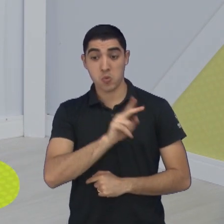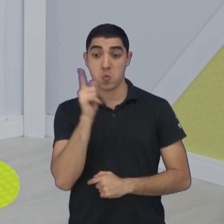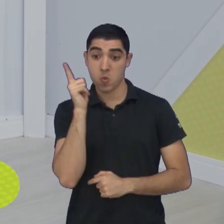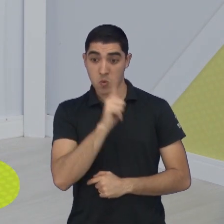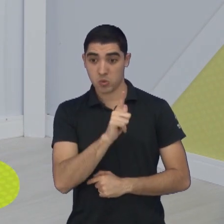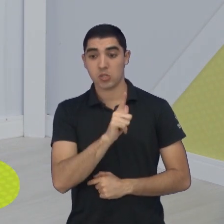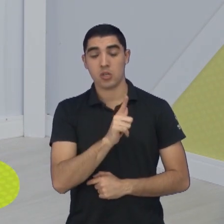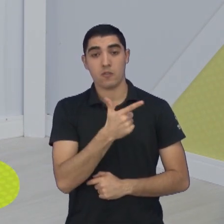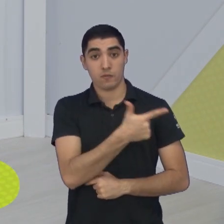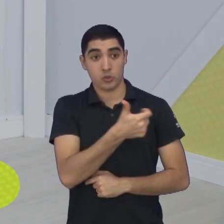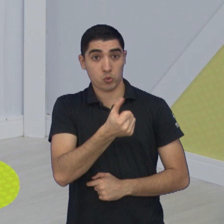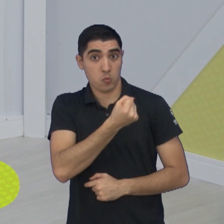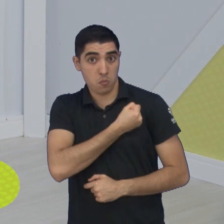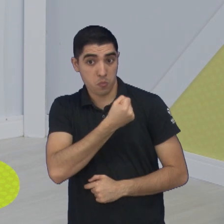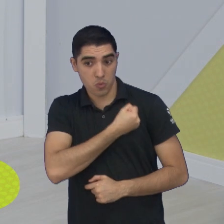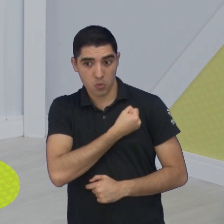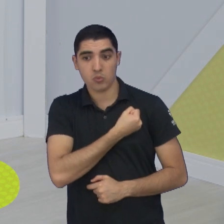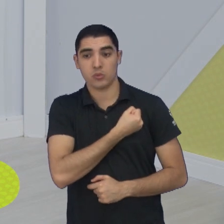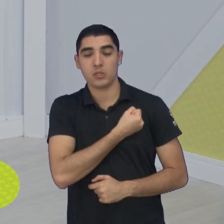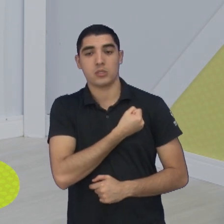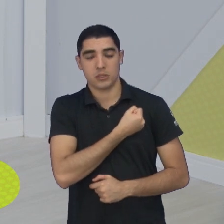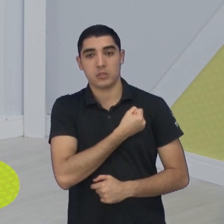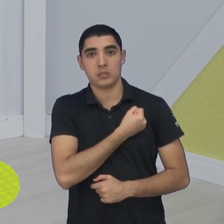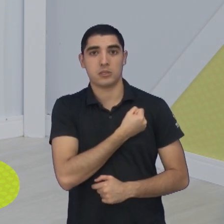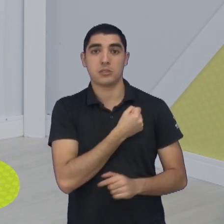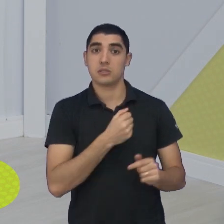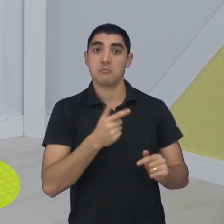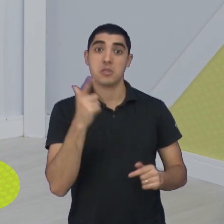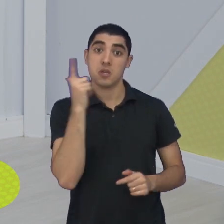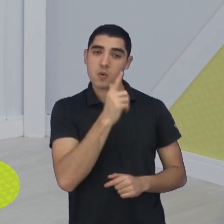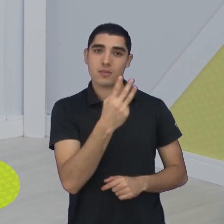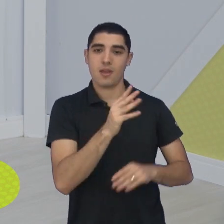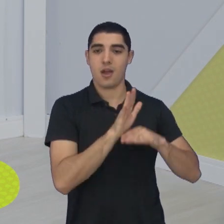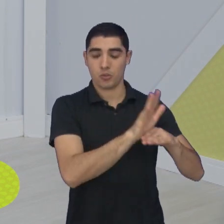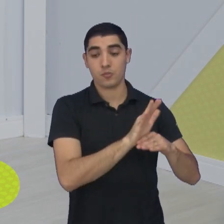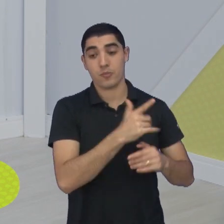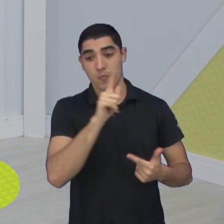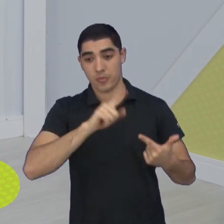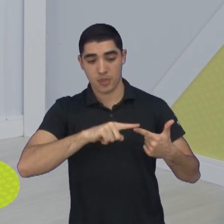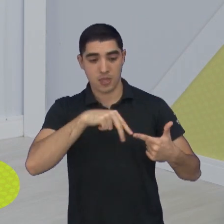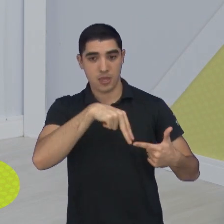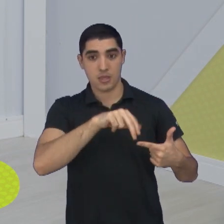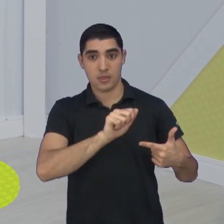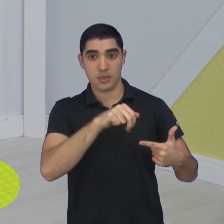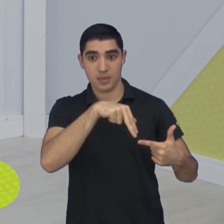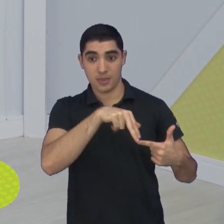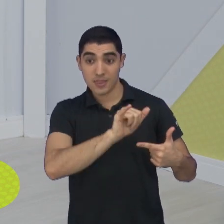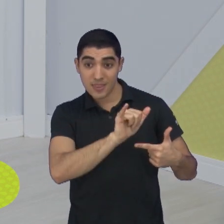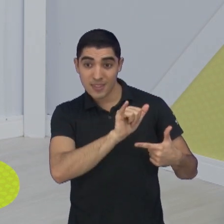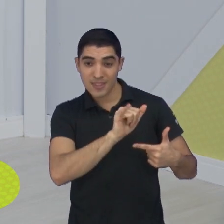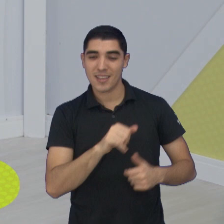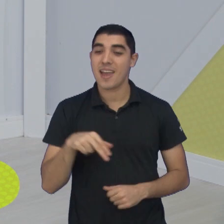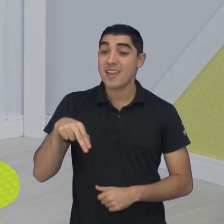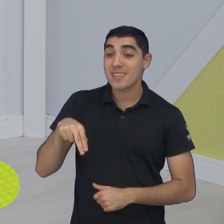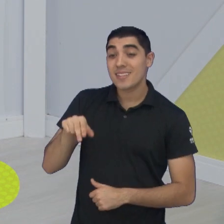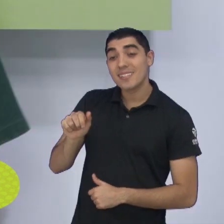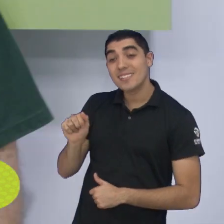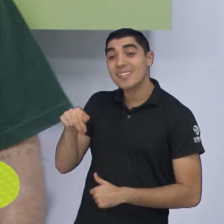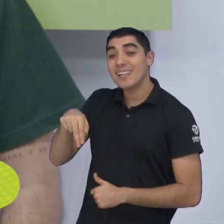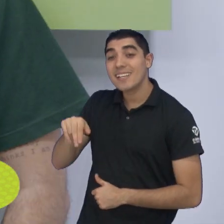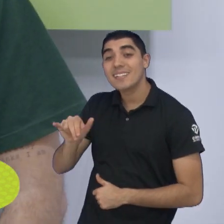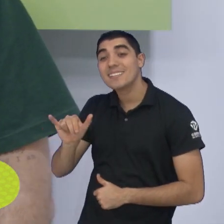-double para ela. 21 pontos e 16 rebotes, mais três assistências. A Nani. Nani, Nani,